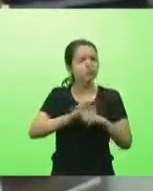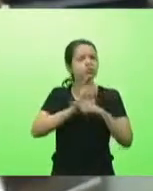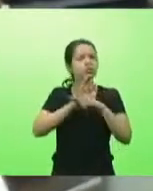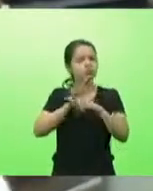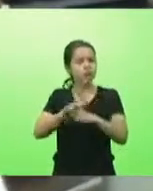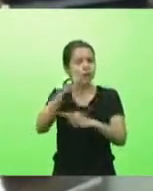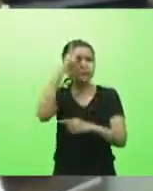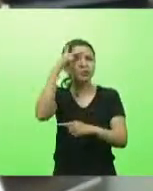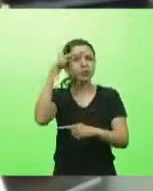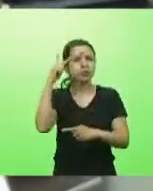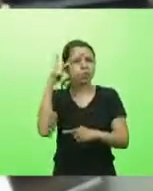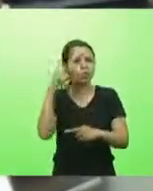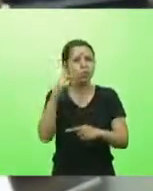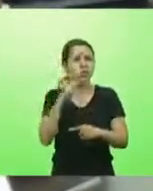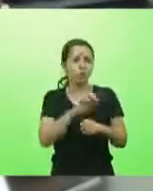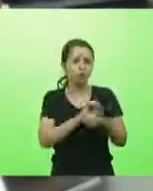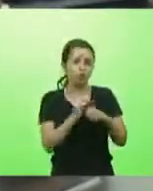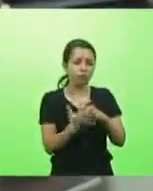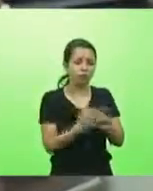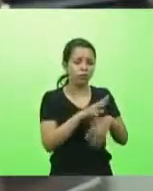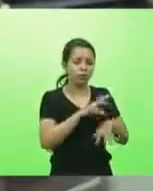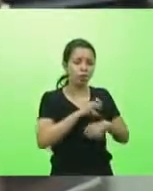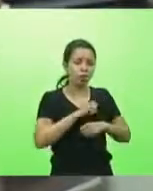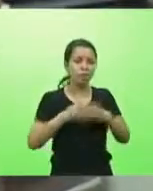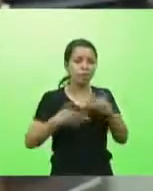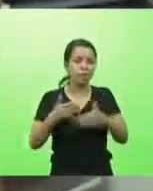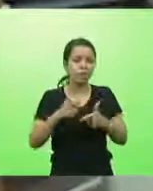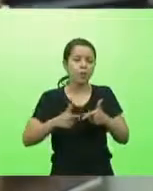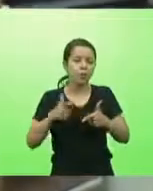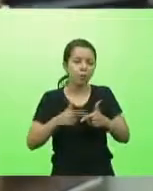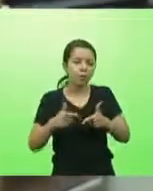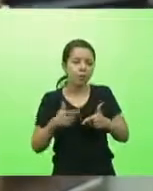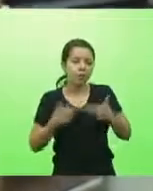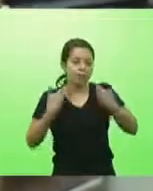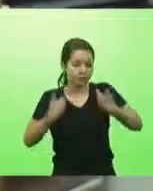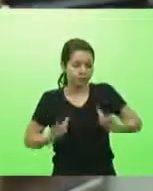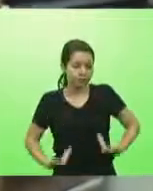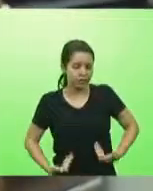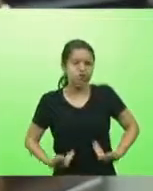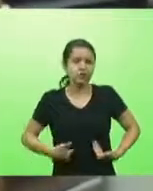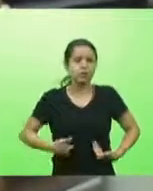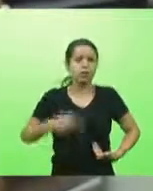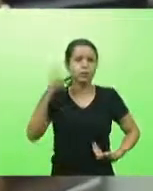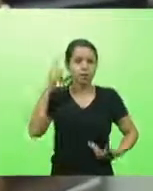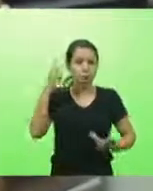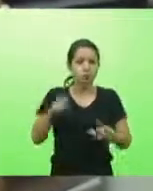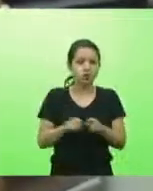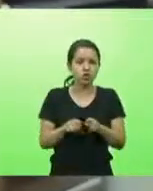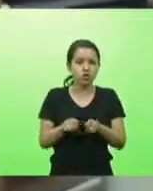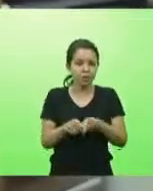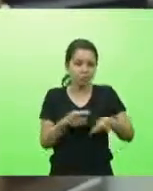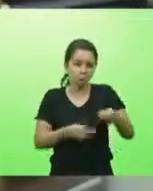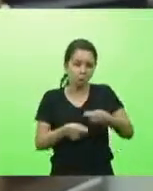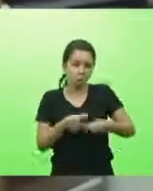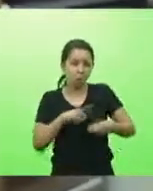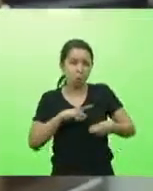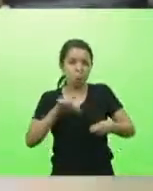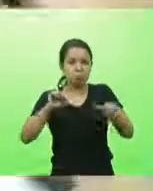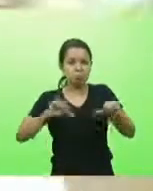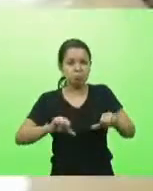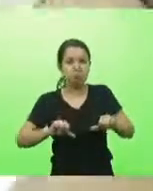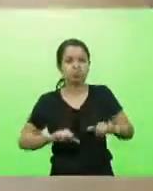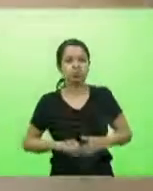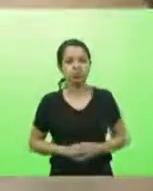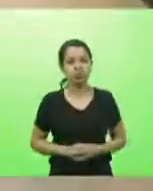sequela sejam físicas psicológicas ou até mesmo econômicas nós esperávamos companheiros